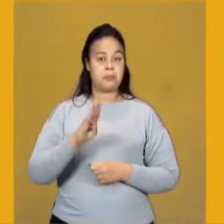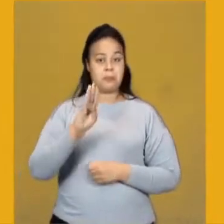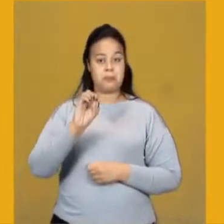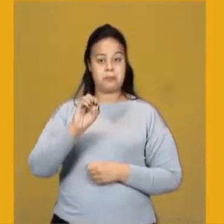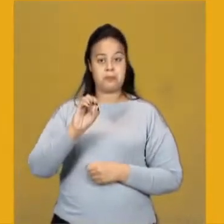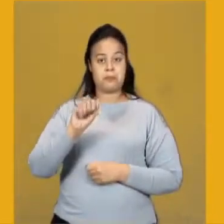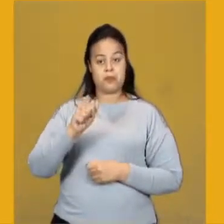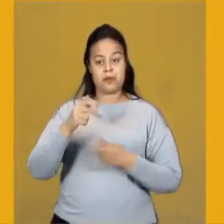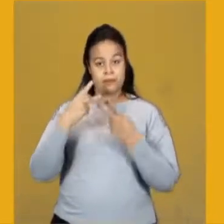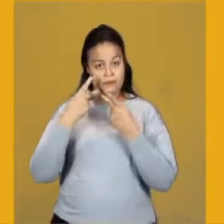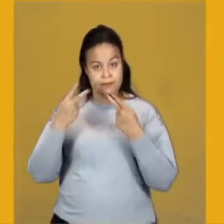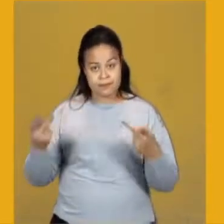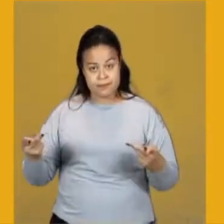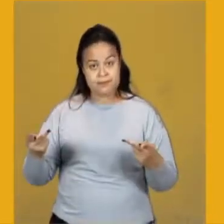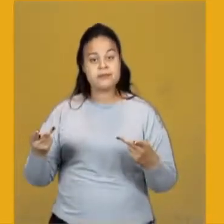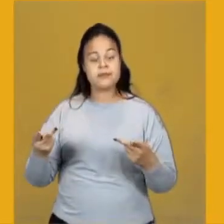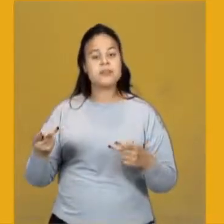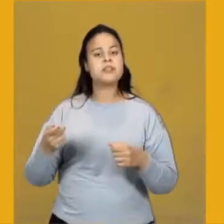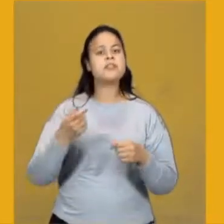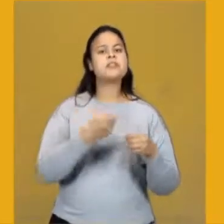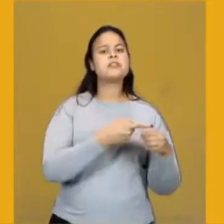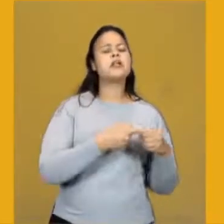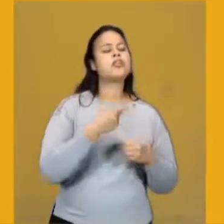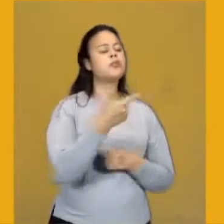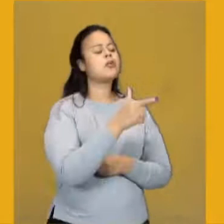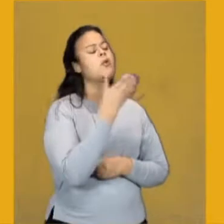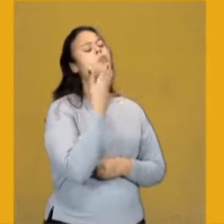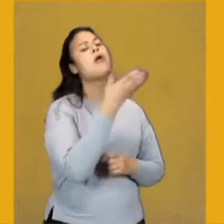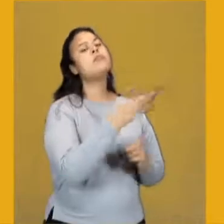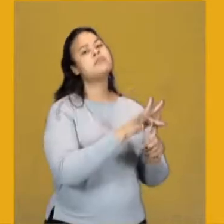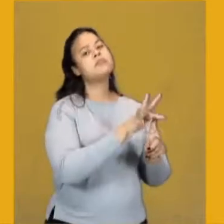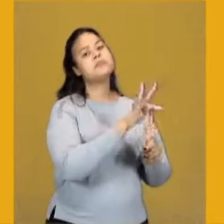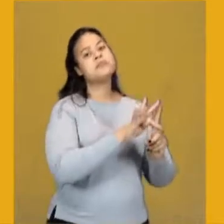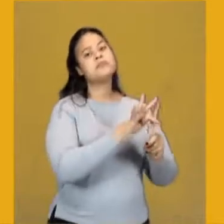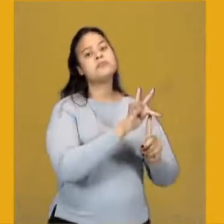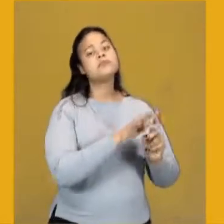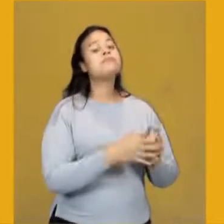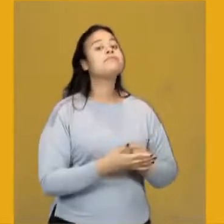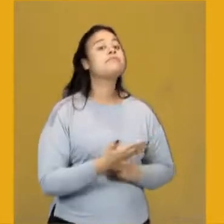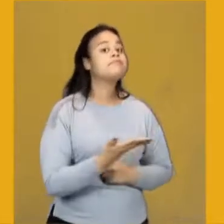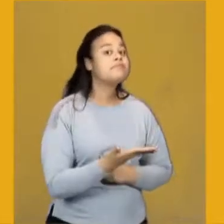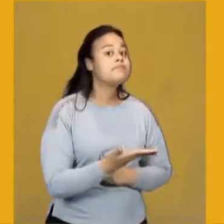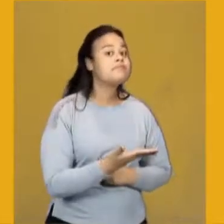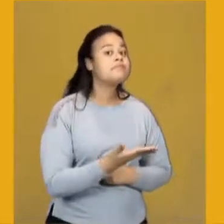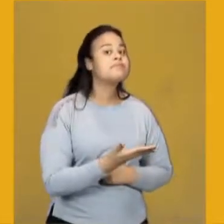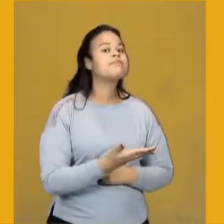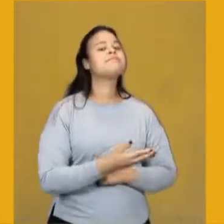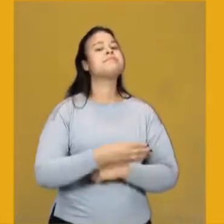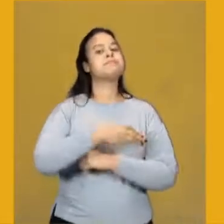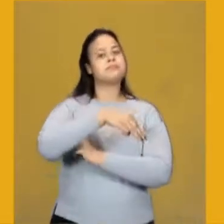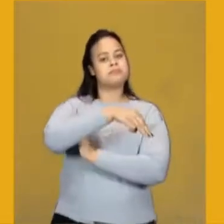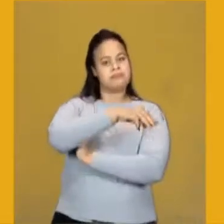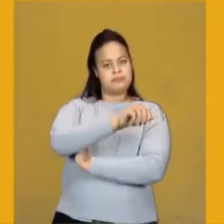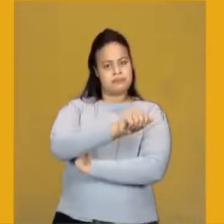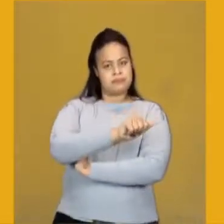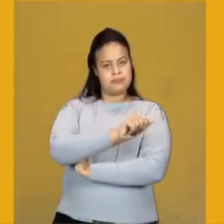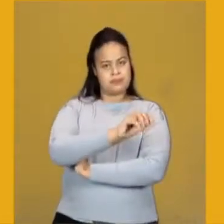Qual que é a outra cidade que está com essa mesma temperatura? É a cidade de Macapá.